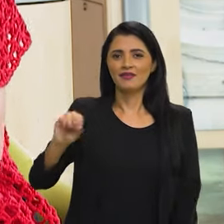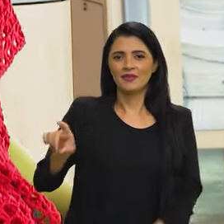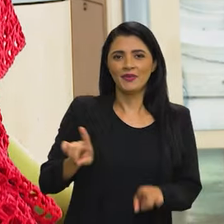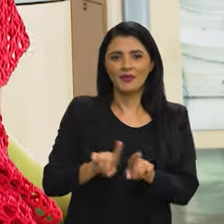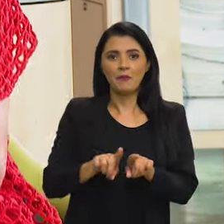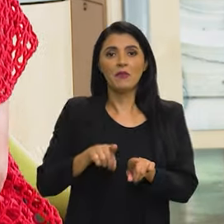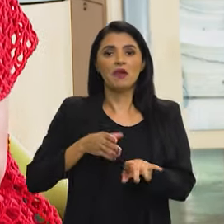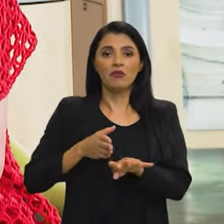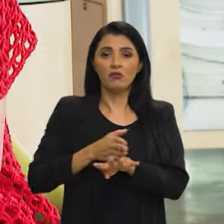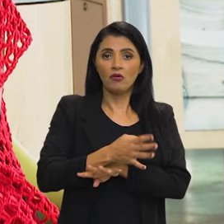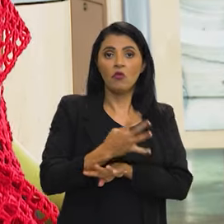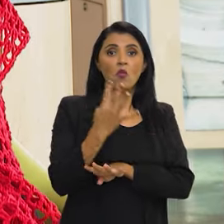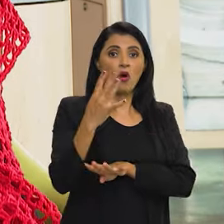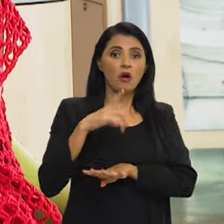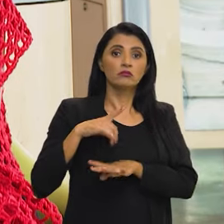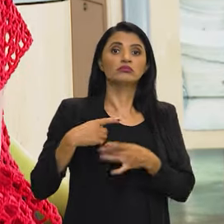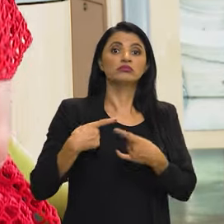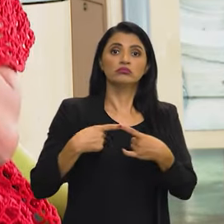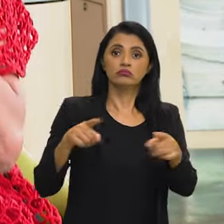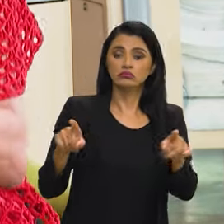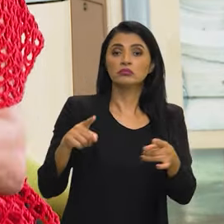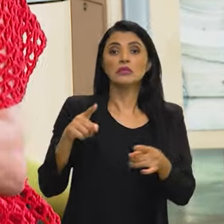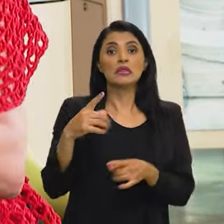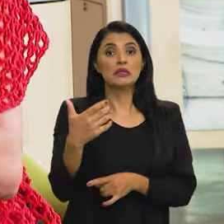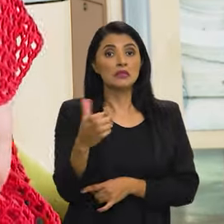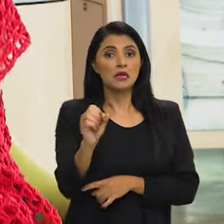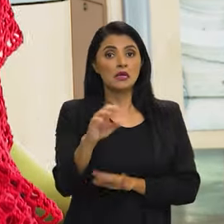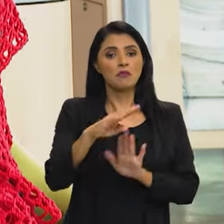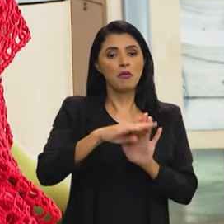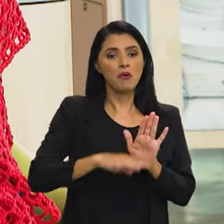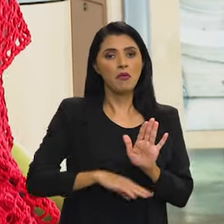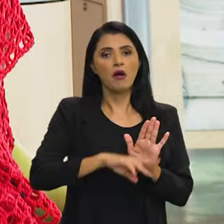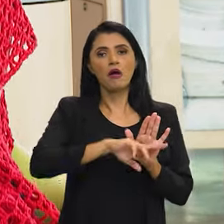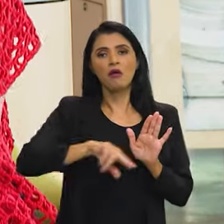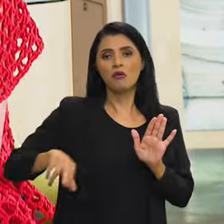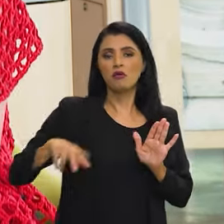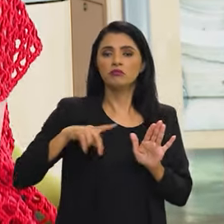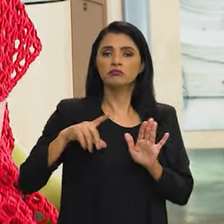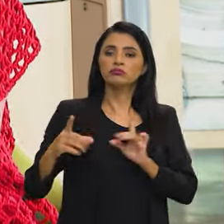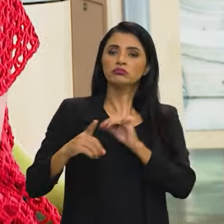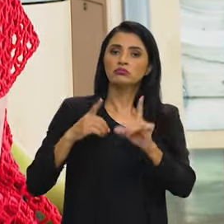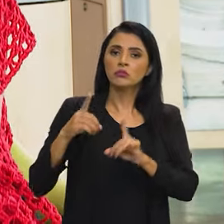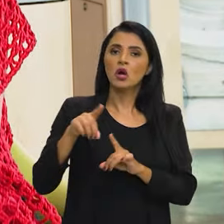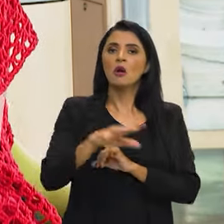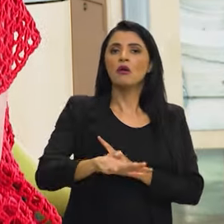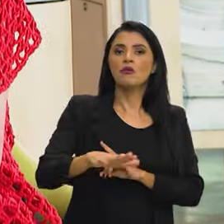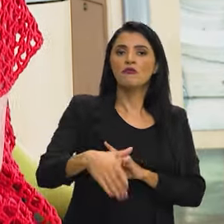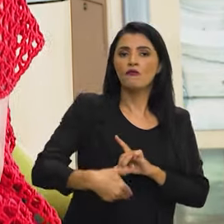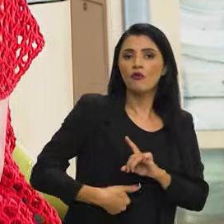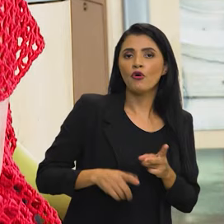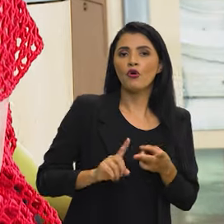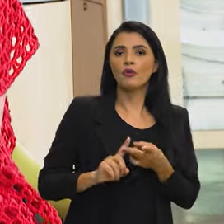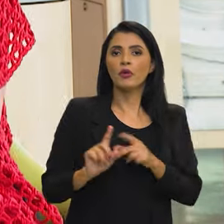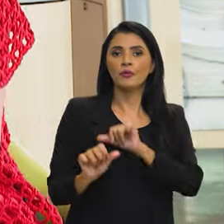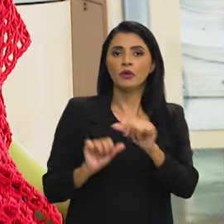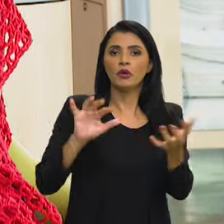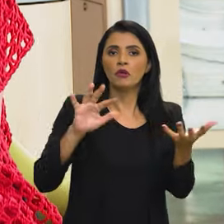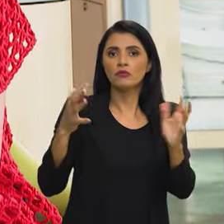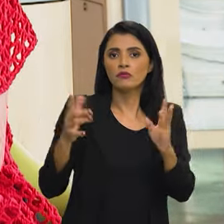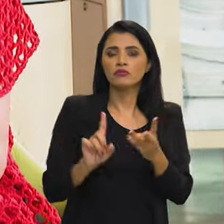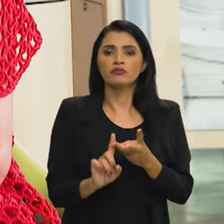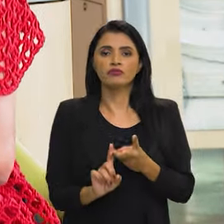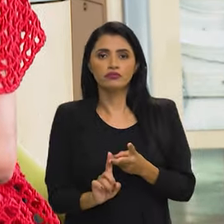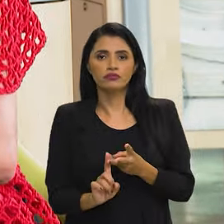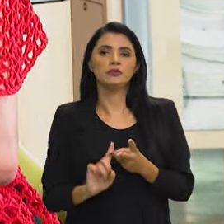Lançamos os quatro eixos estratégicos, lançamos 10 programas que dialogam com a fome, que dialogam com a mudança